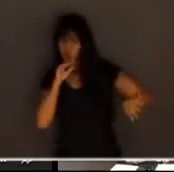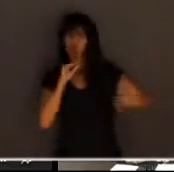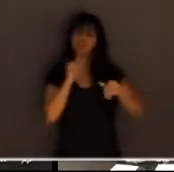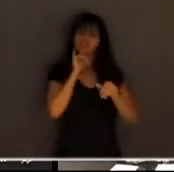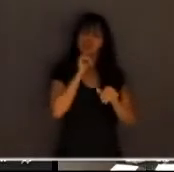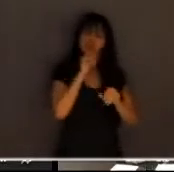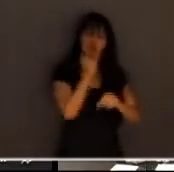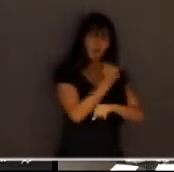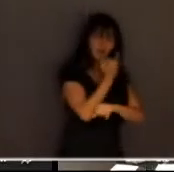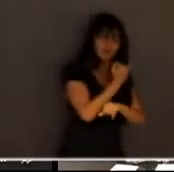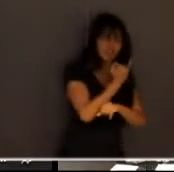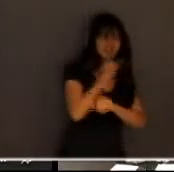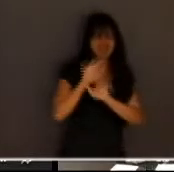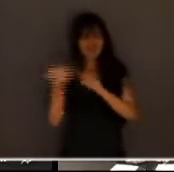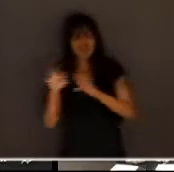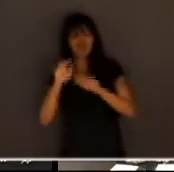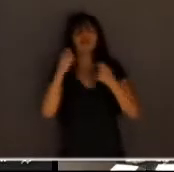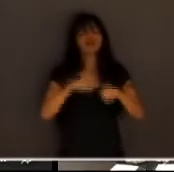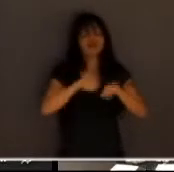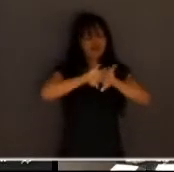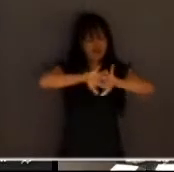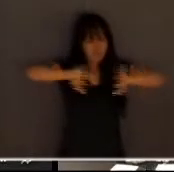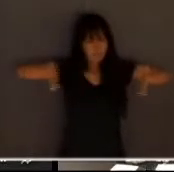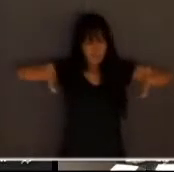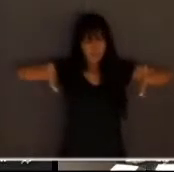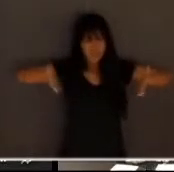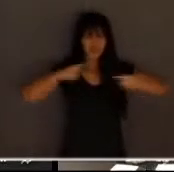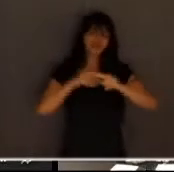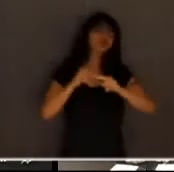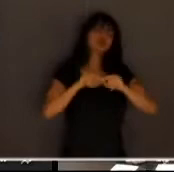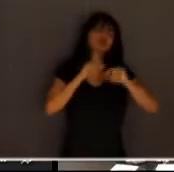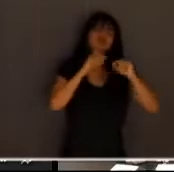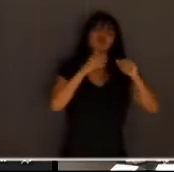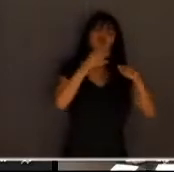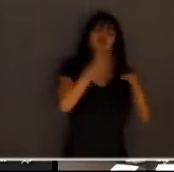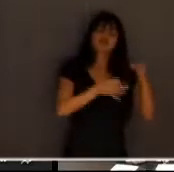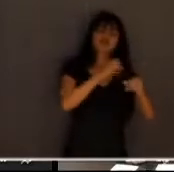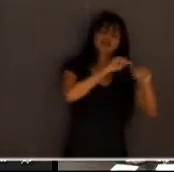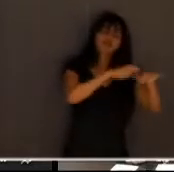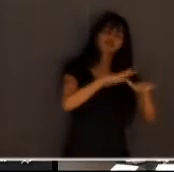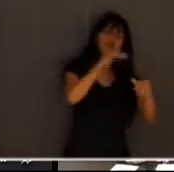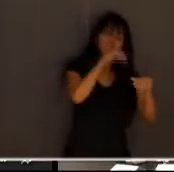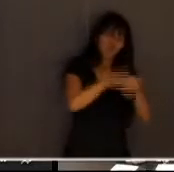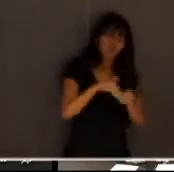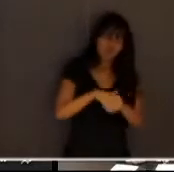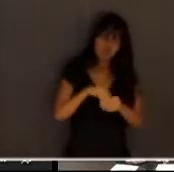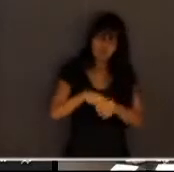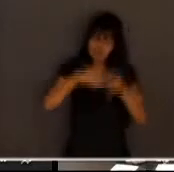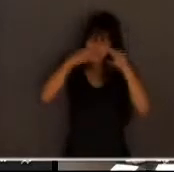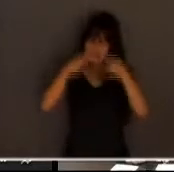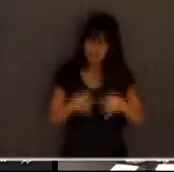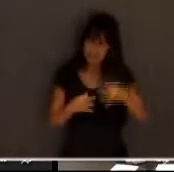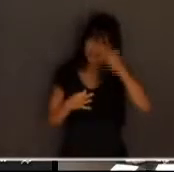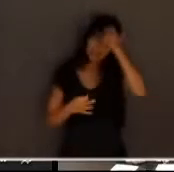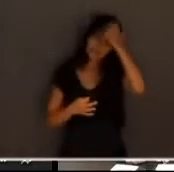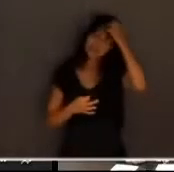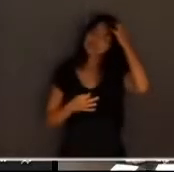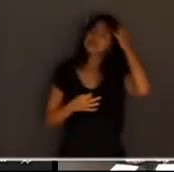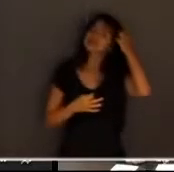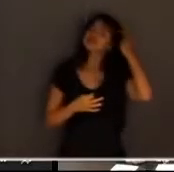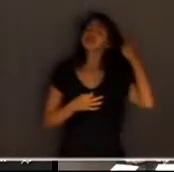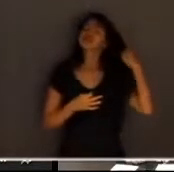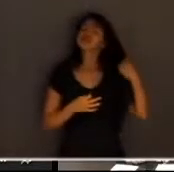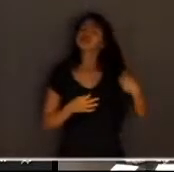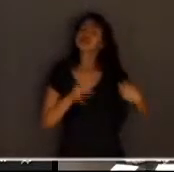fundamental do superfluo para que os jurados votem um acerto que o veredito seja um veredito